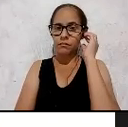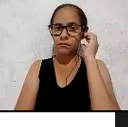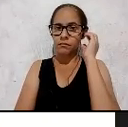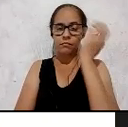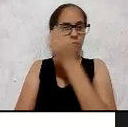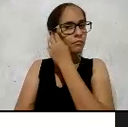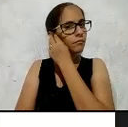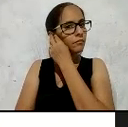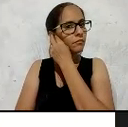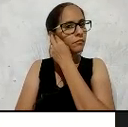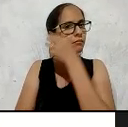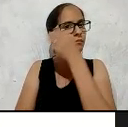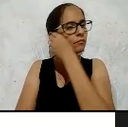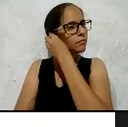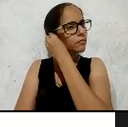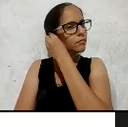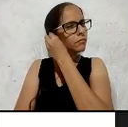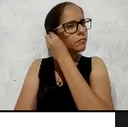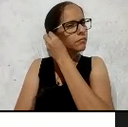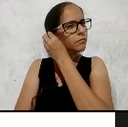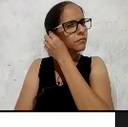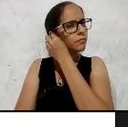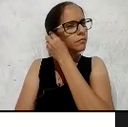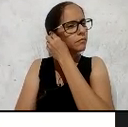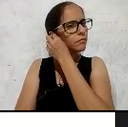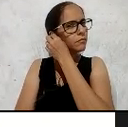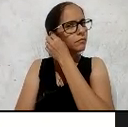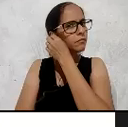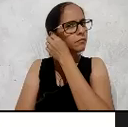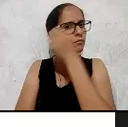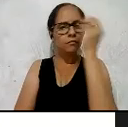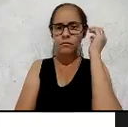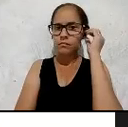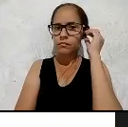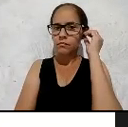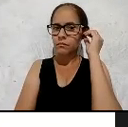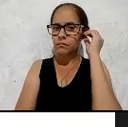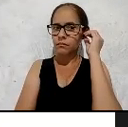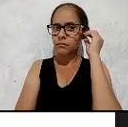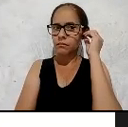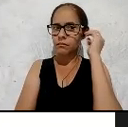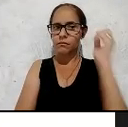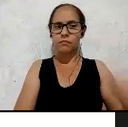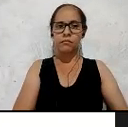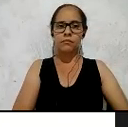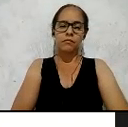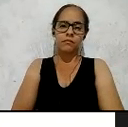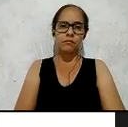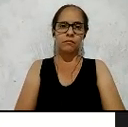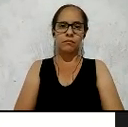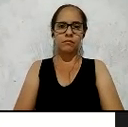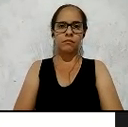percebendo e testemunhando que existe uma gama enorme de professores que não